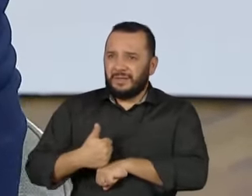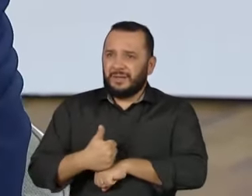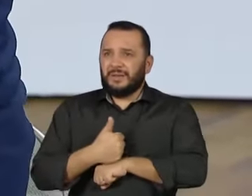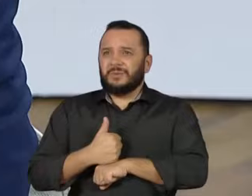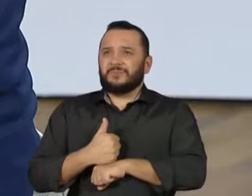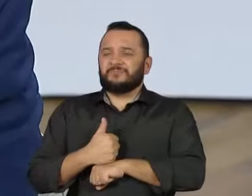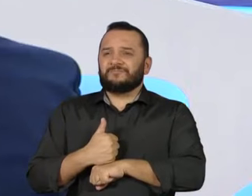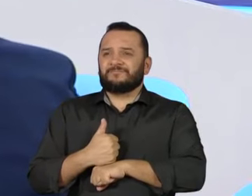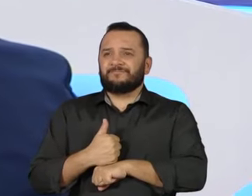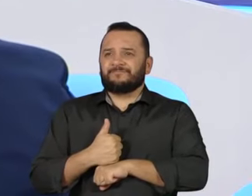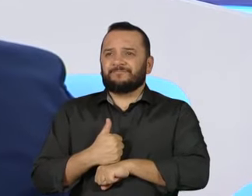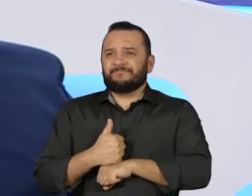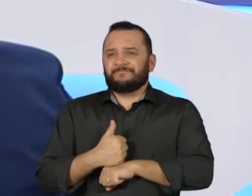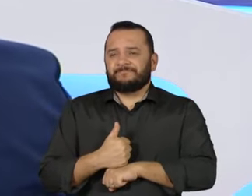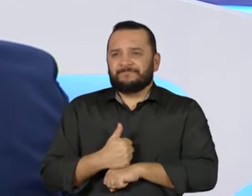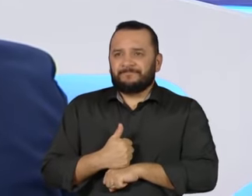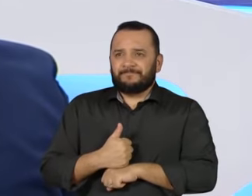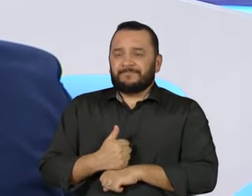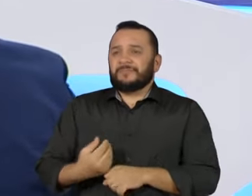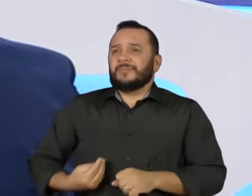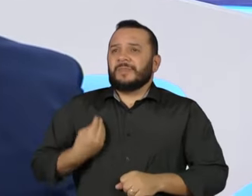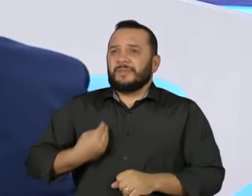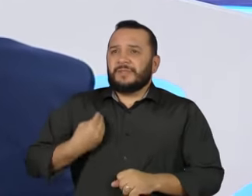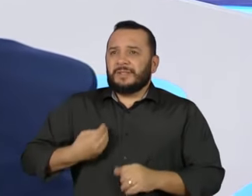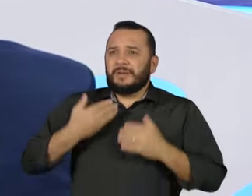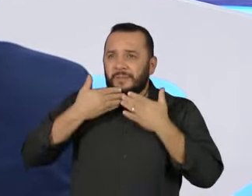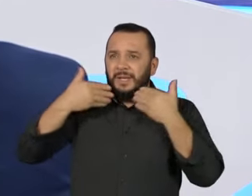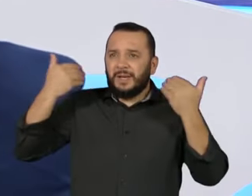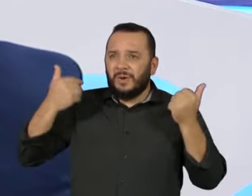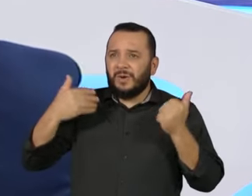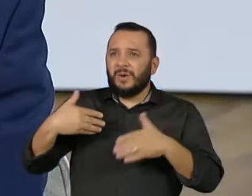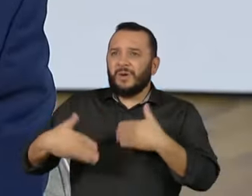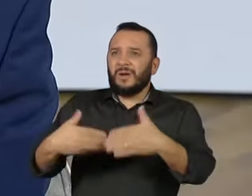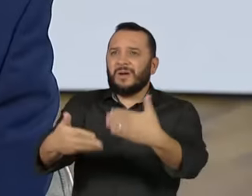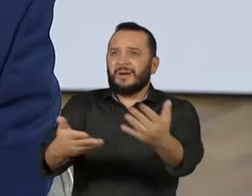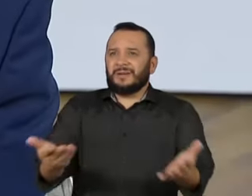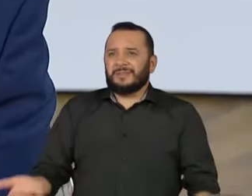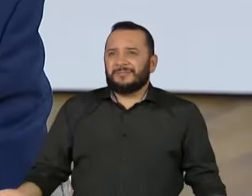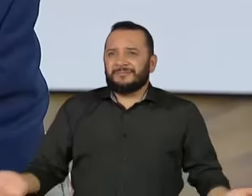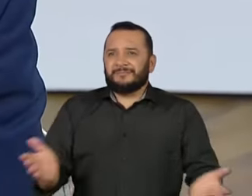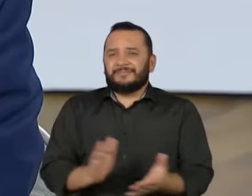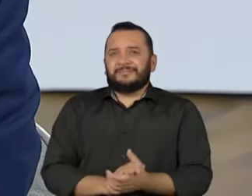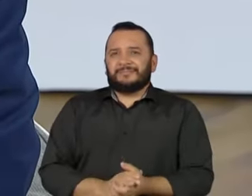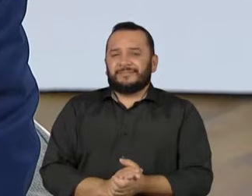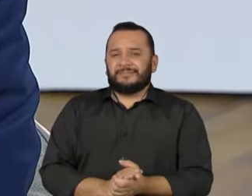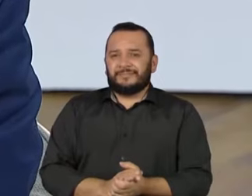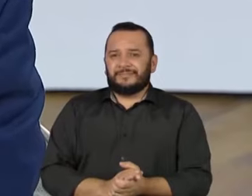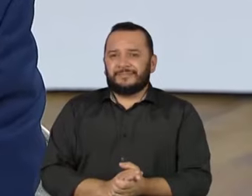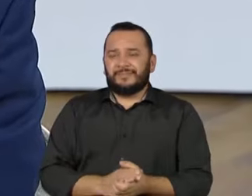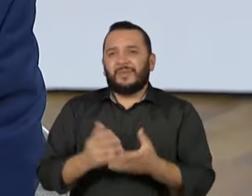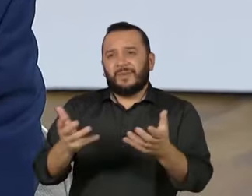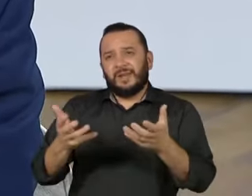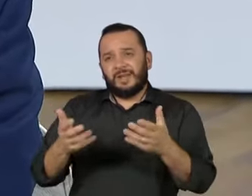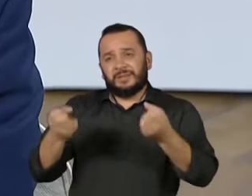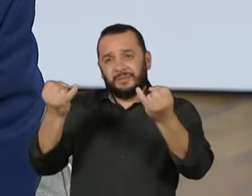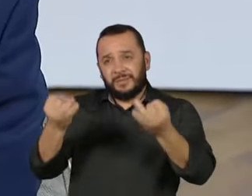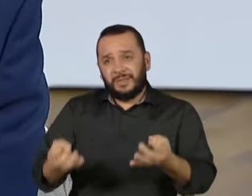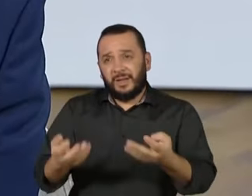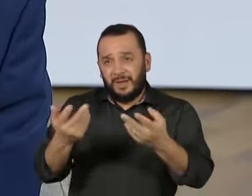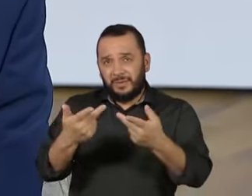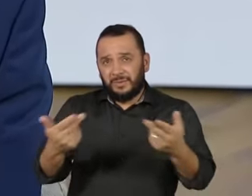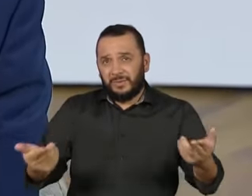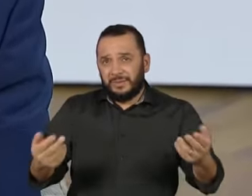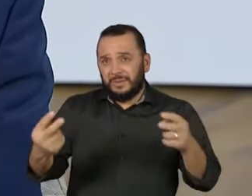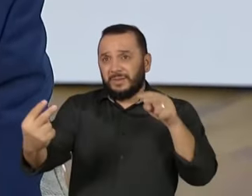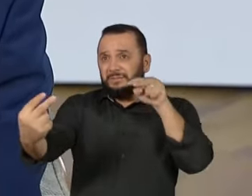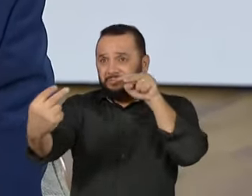uma vida melhor e assim por diante. Então, assim, eu queria te dizer uma coisa olhando no seu